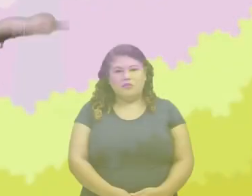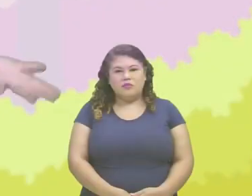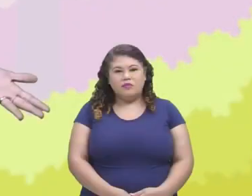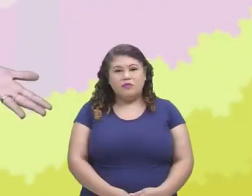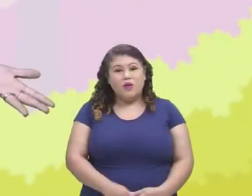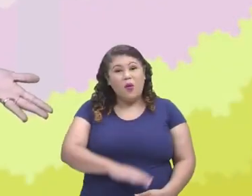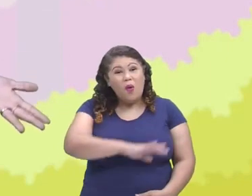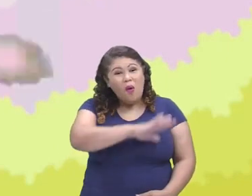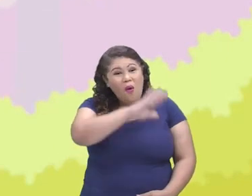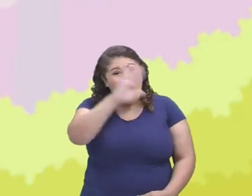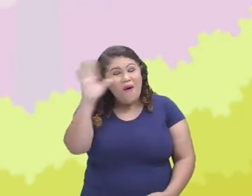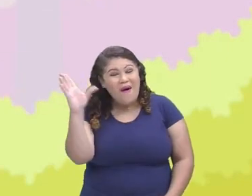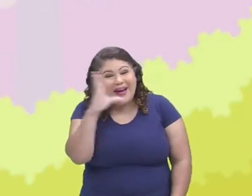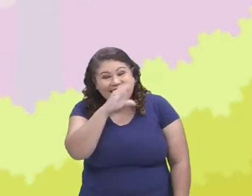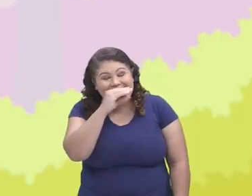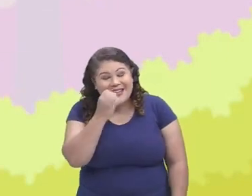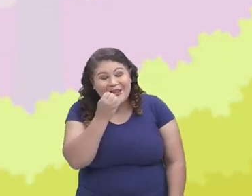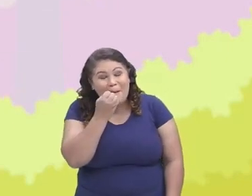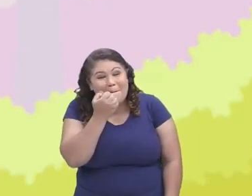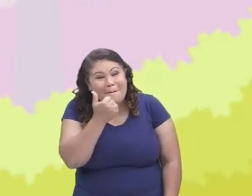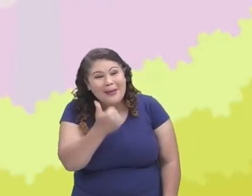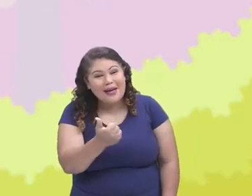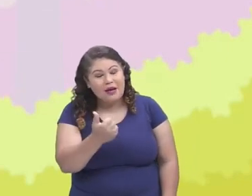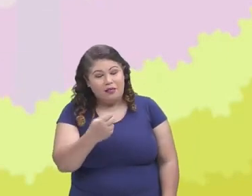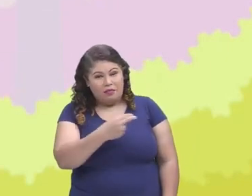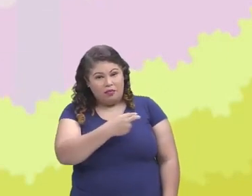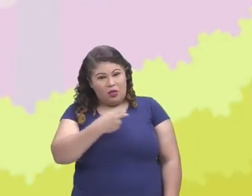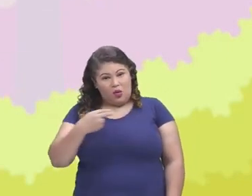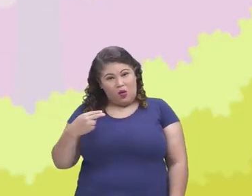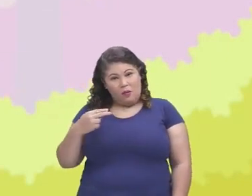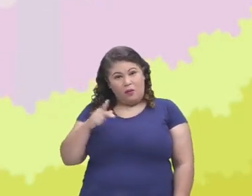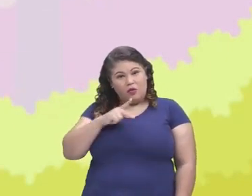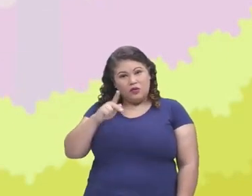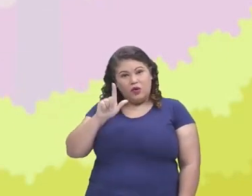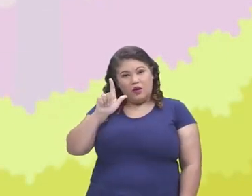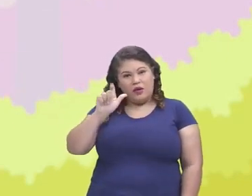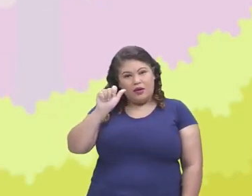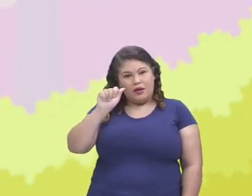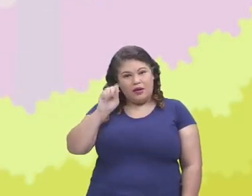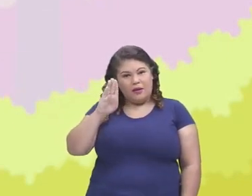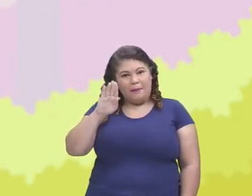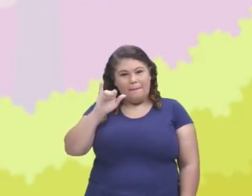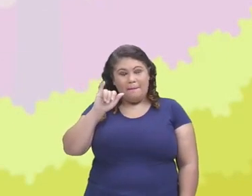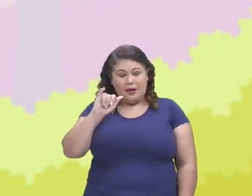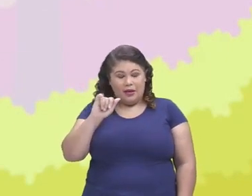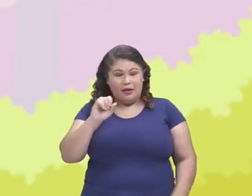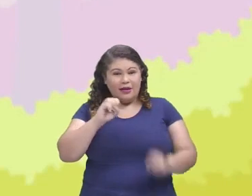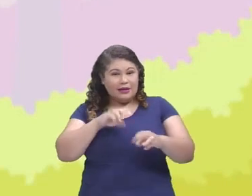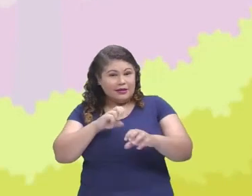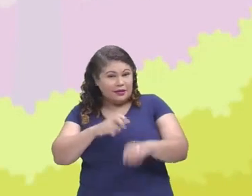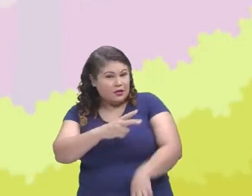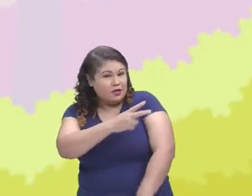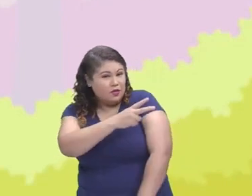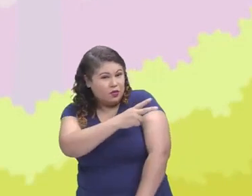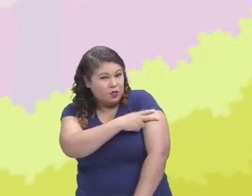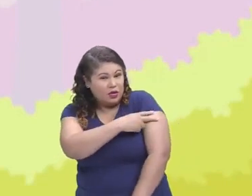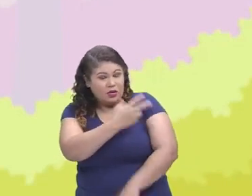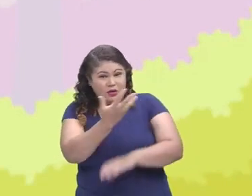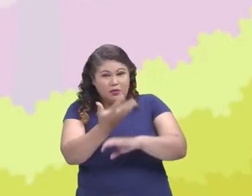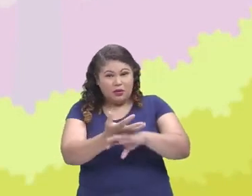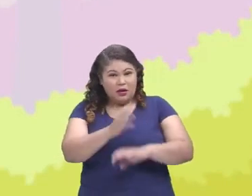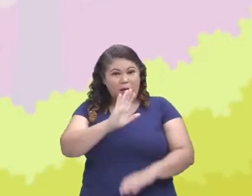Olá, Tudo bem? Eu sou a professora Gabriela, do segundo ano de Língua Portuguesa.